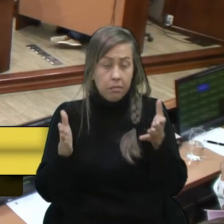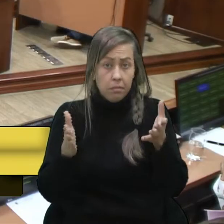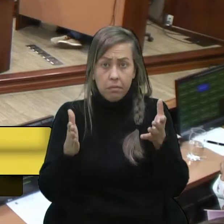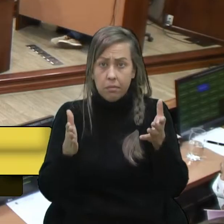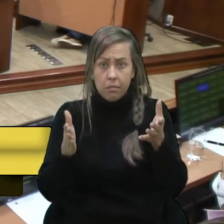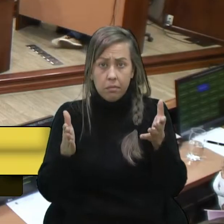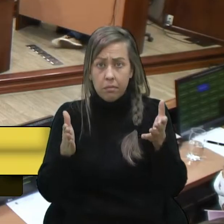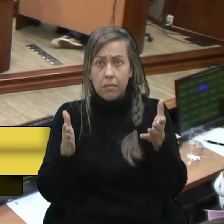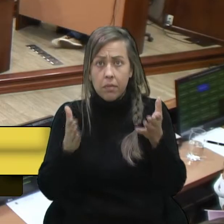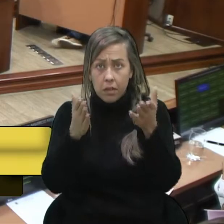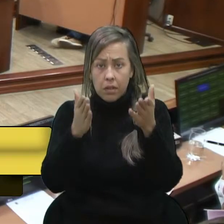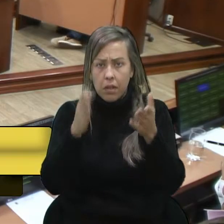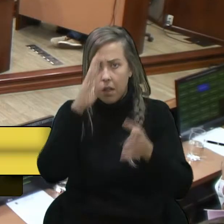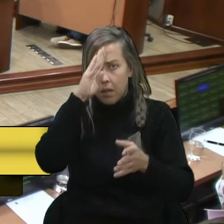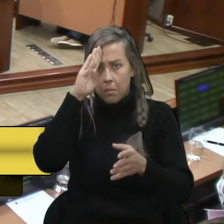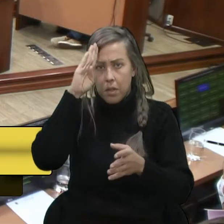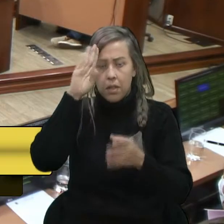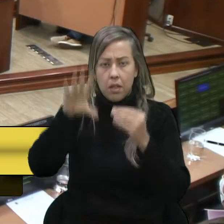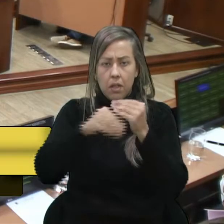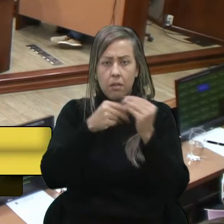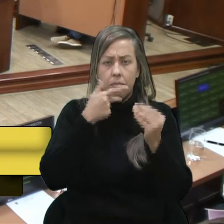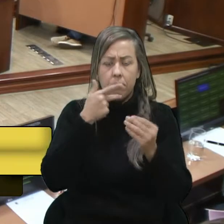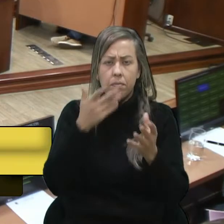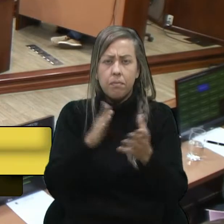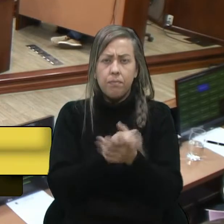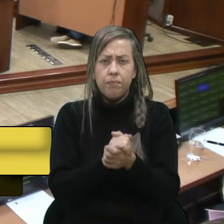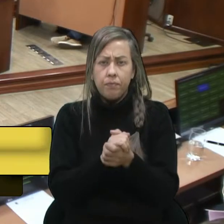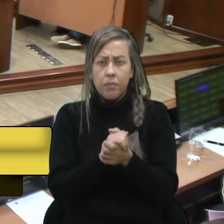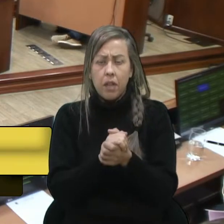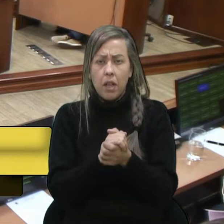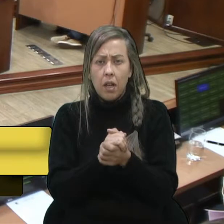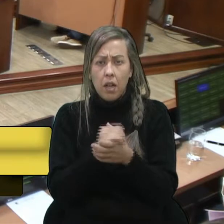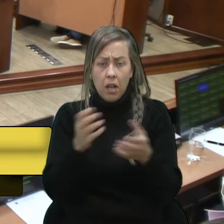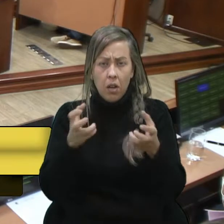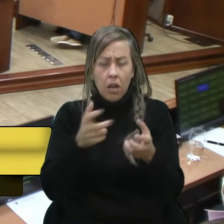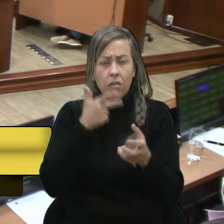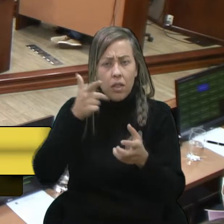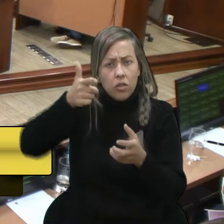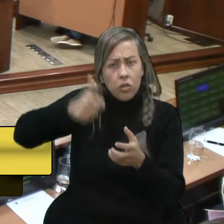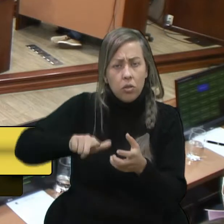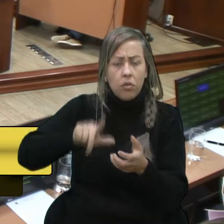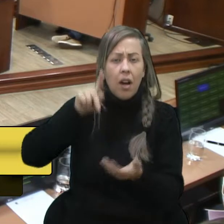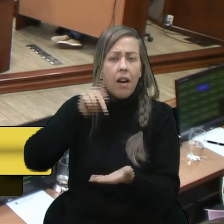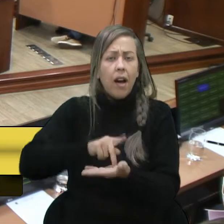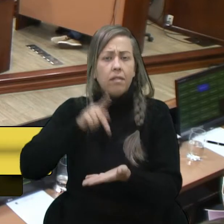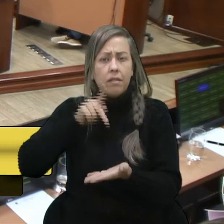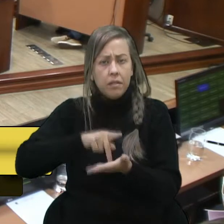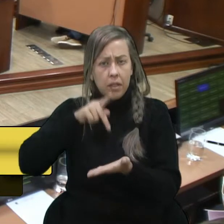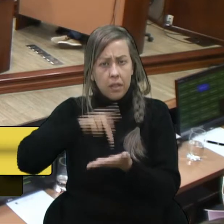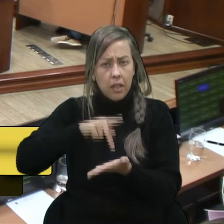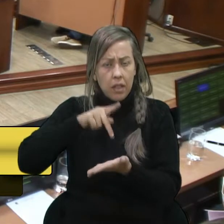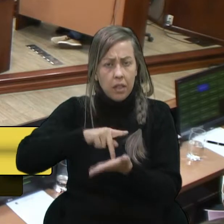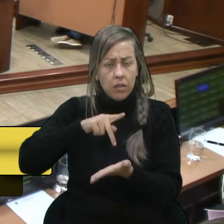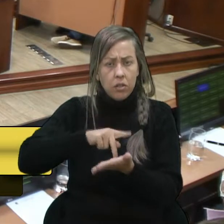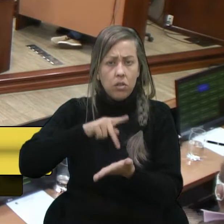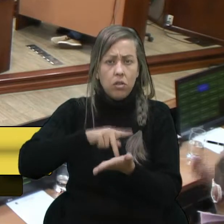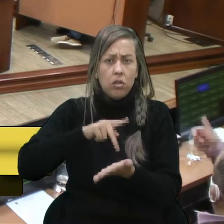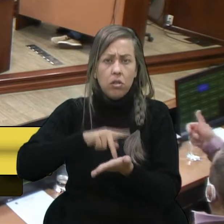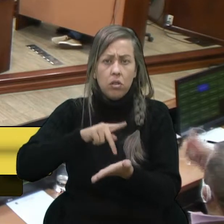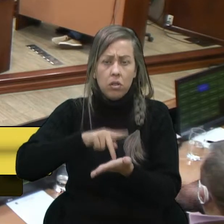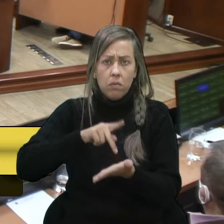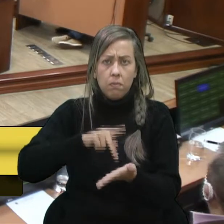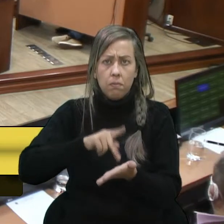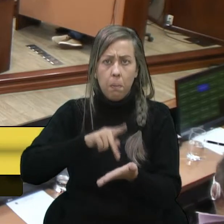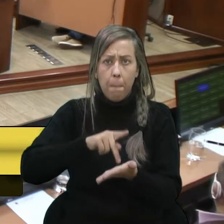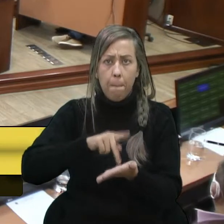Faço a parte, vereador Bressan. Eu só gostaria, vereador, de restabelecer aqui a verdade. Acho que está ruim aqui. Posso trocar aqui.